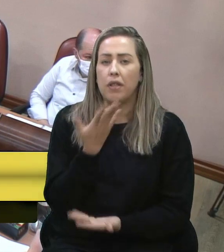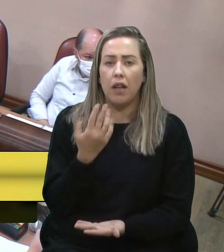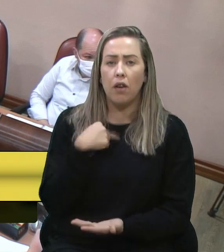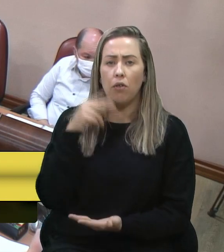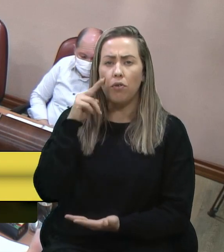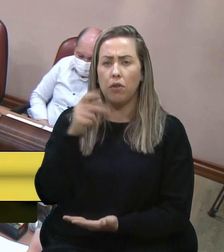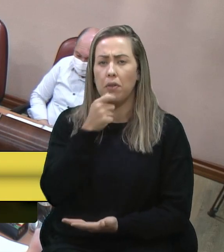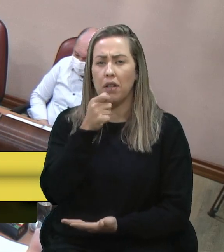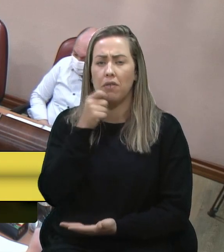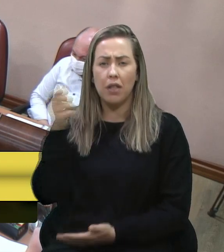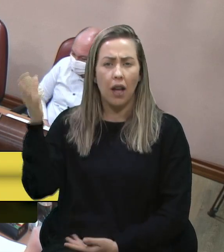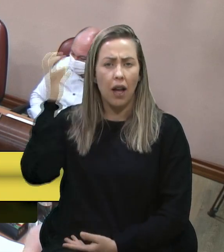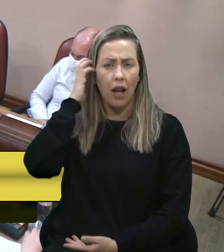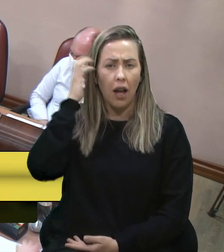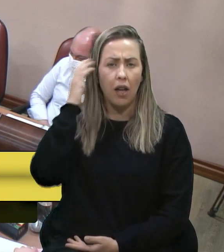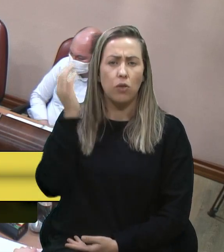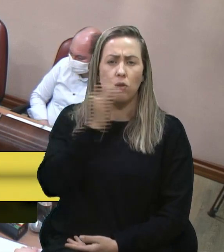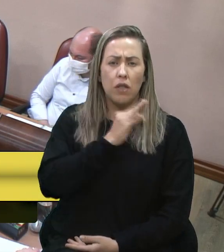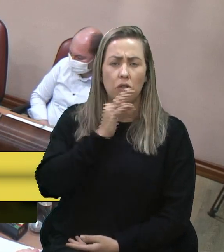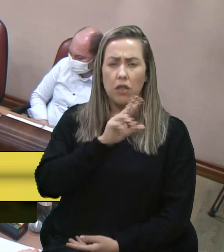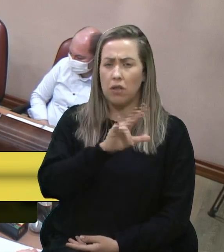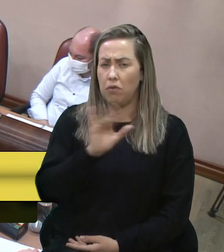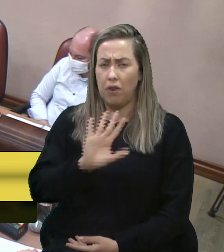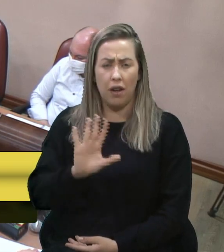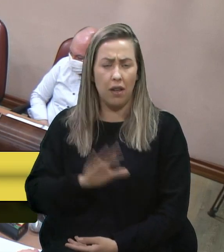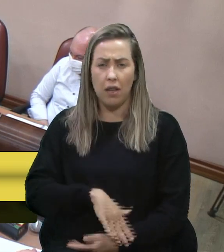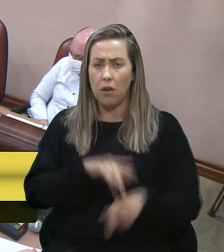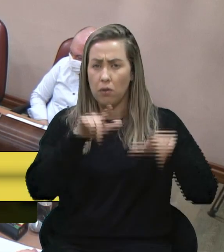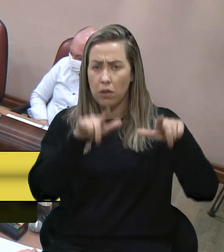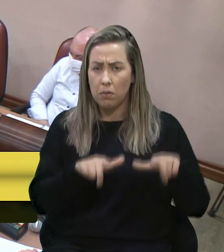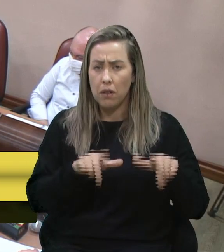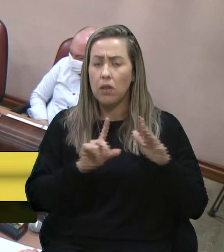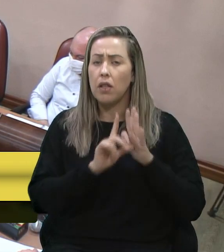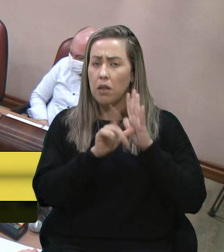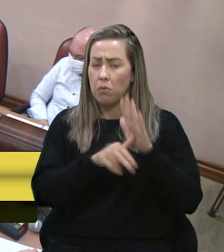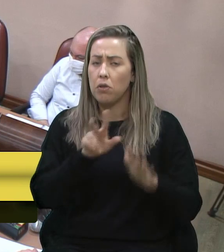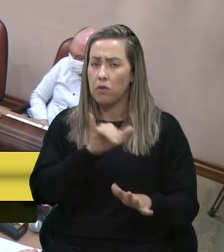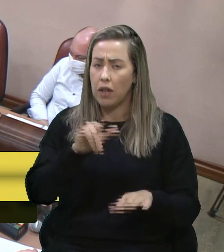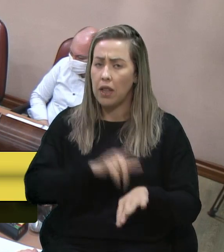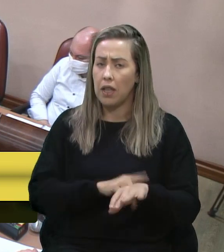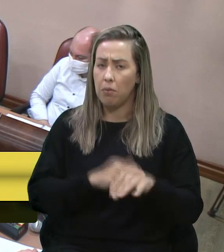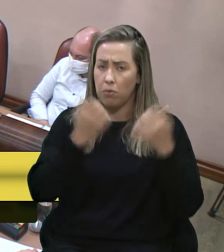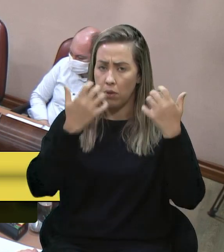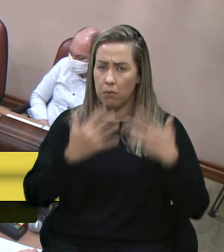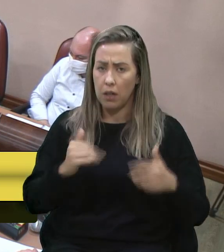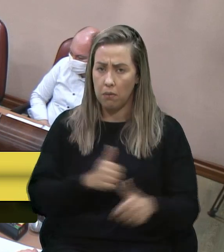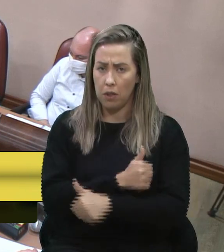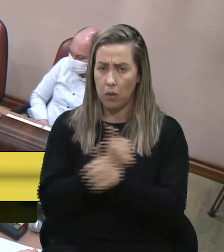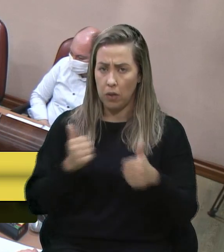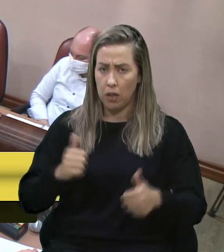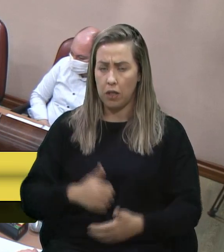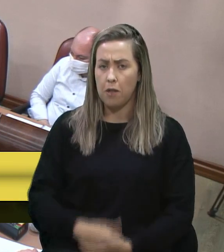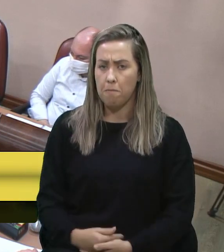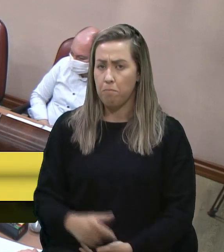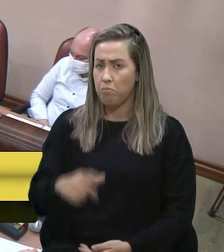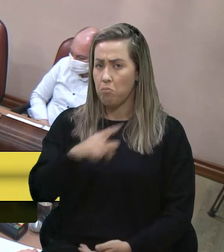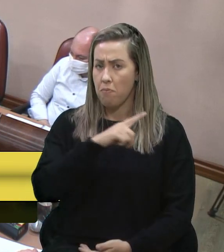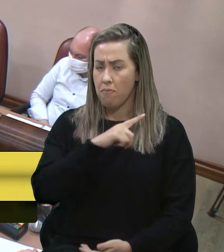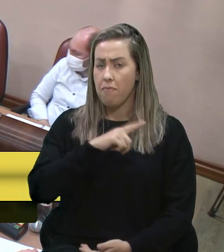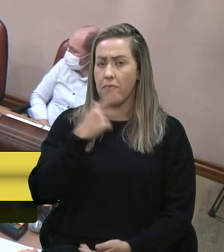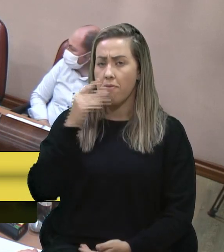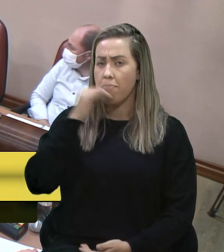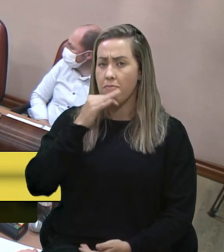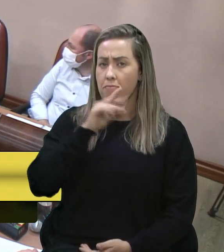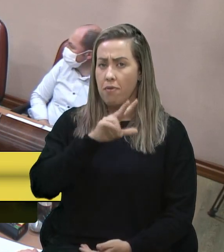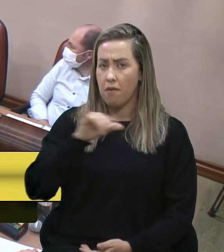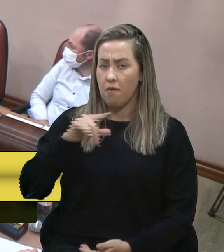uma entrevista na Rádio Caxias de manhã, não vai ser isso, vai ser um espaço, mas depois a gente vai ter tempo para falar melhor. Agora, temos que dizer que Caxias do